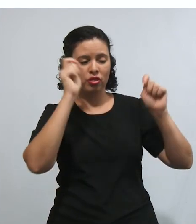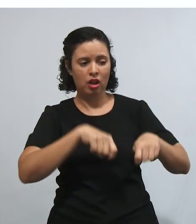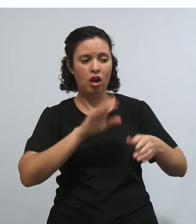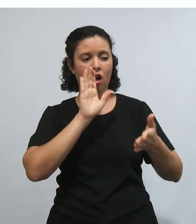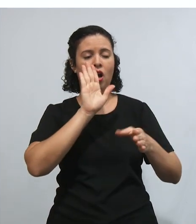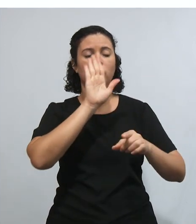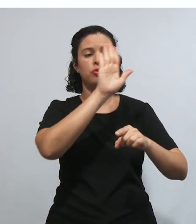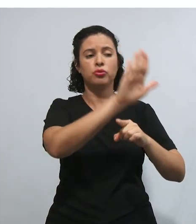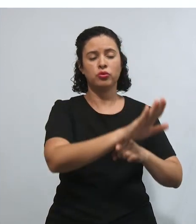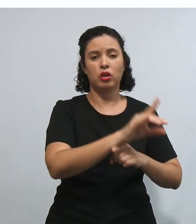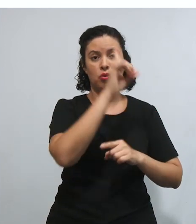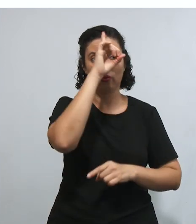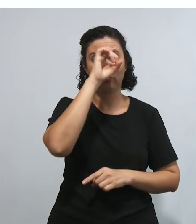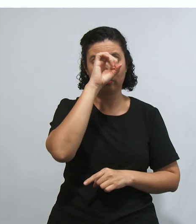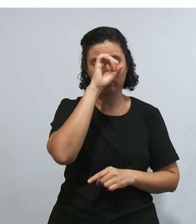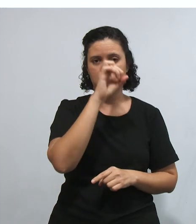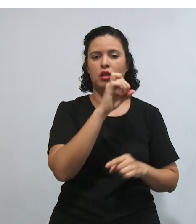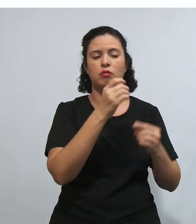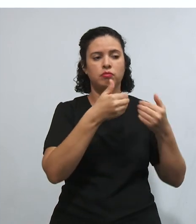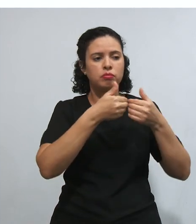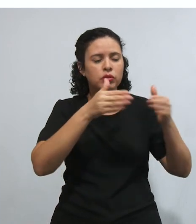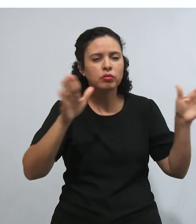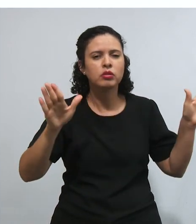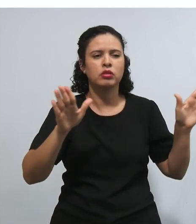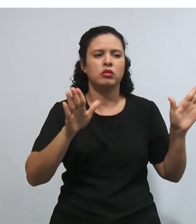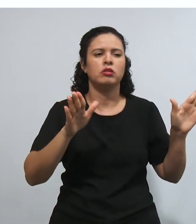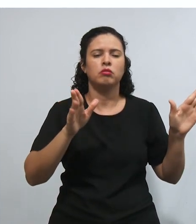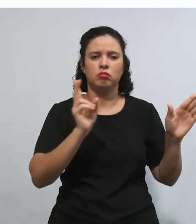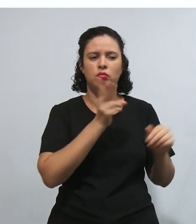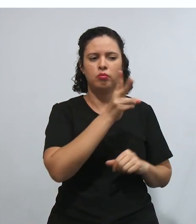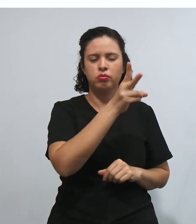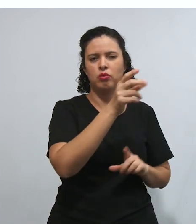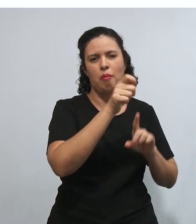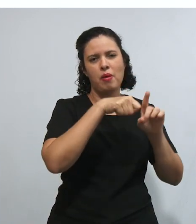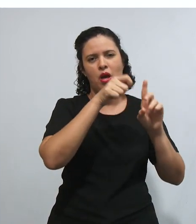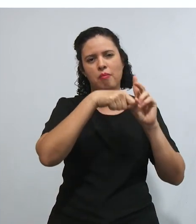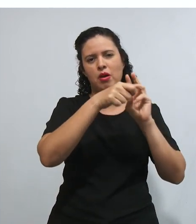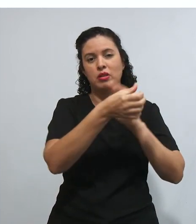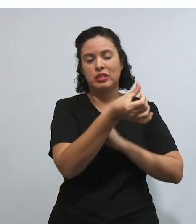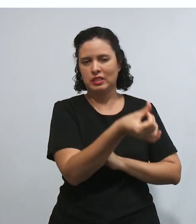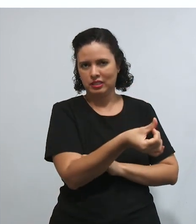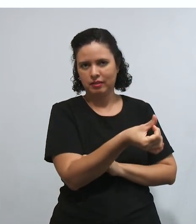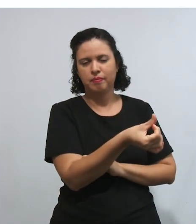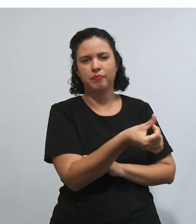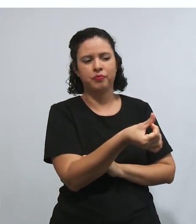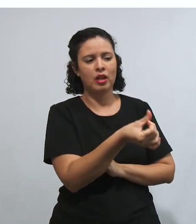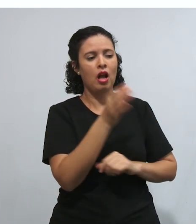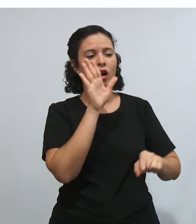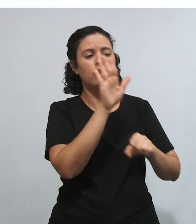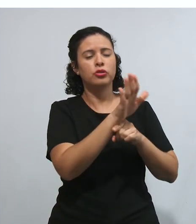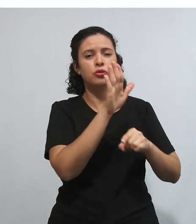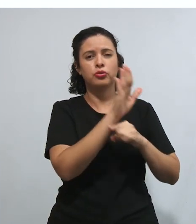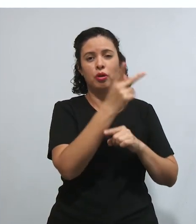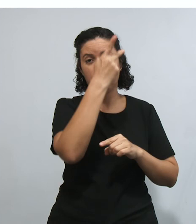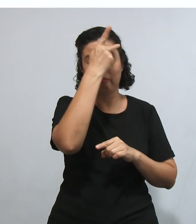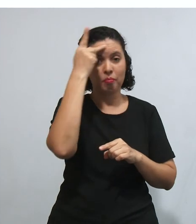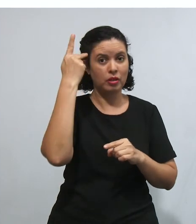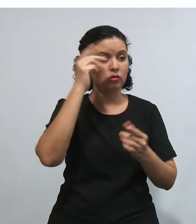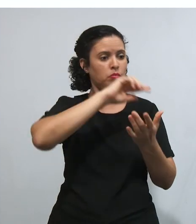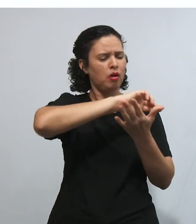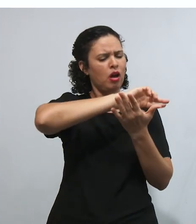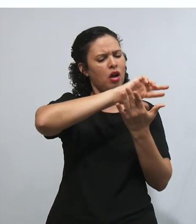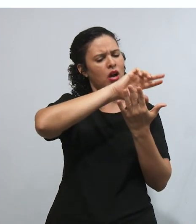funcionando por, sei lá, 6 meses, salvando milhares,